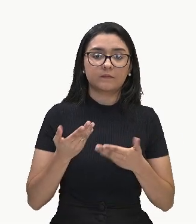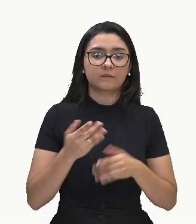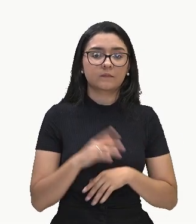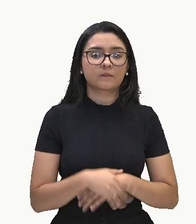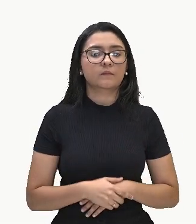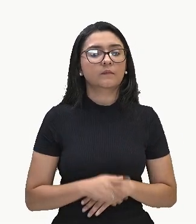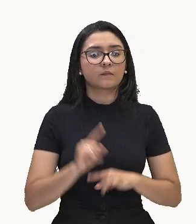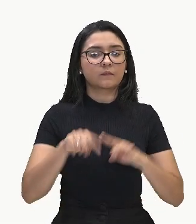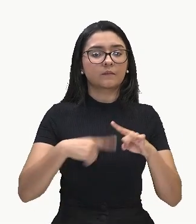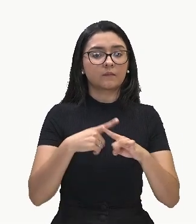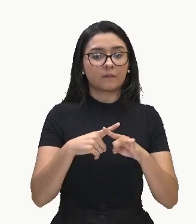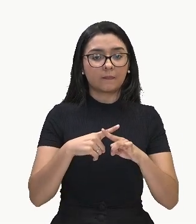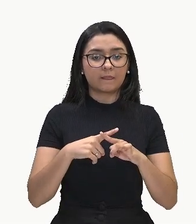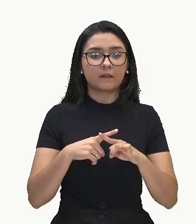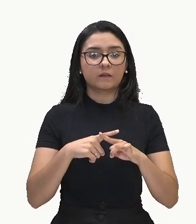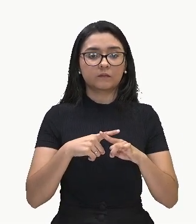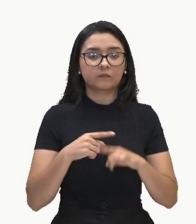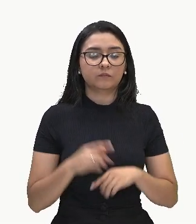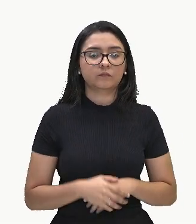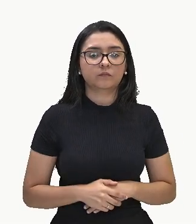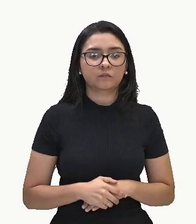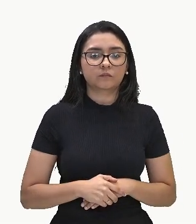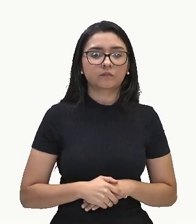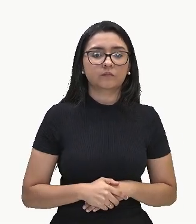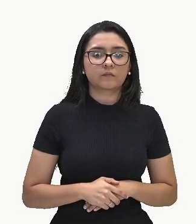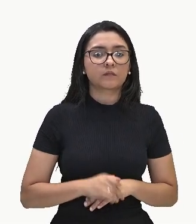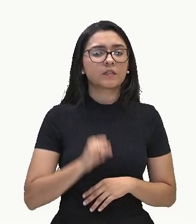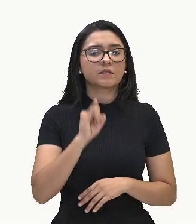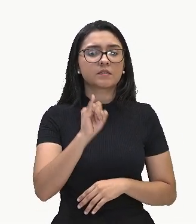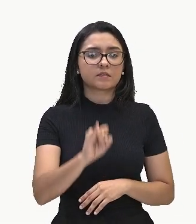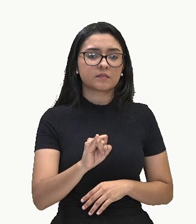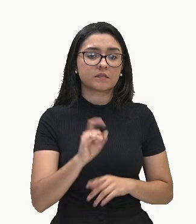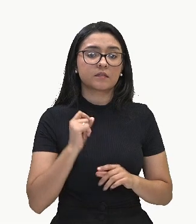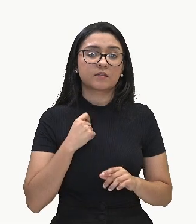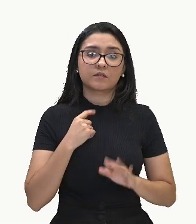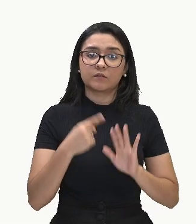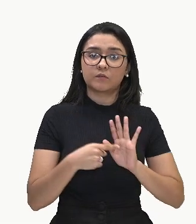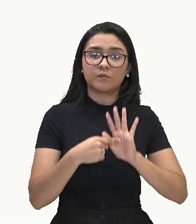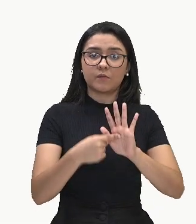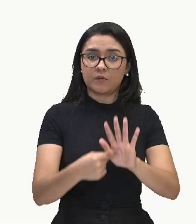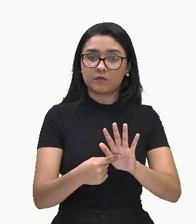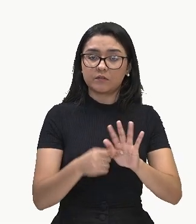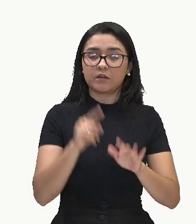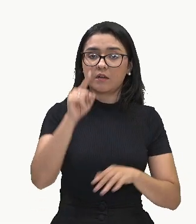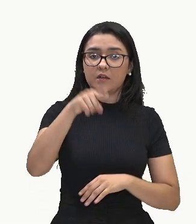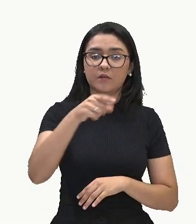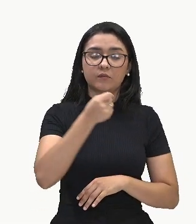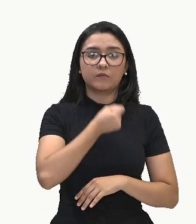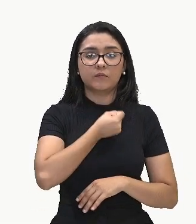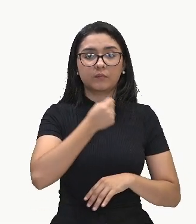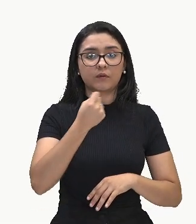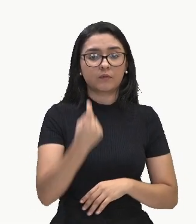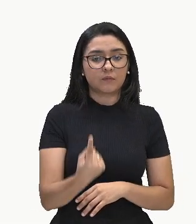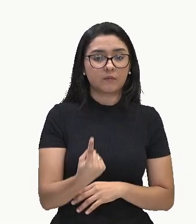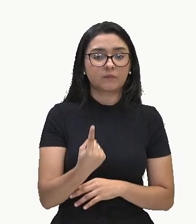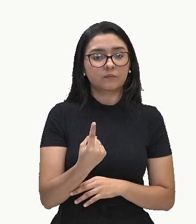Olha, multiplicação de potência de mesma base, quando não aparece aqui, é 1. A gente vai,